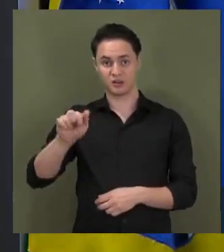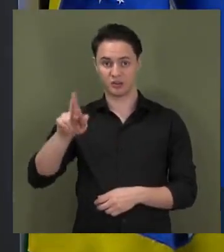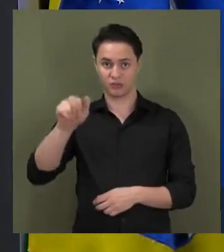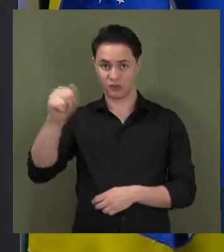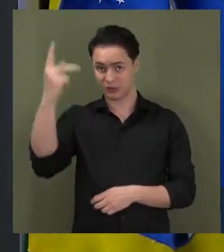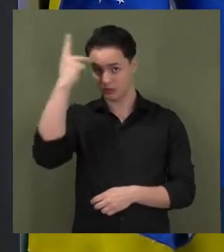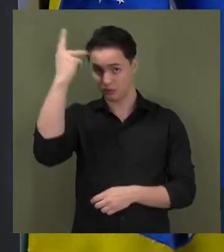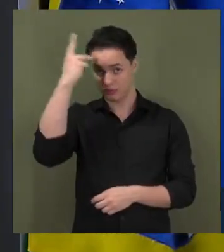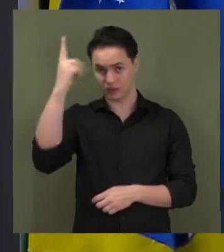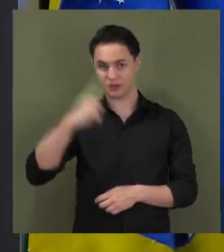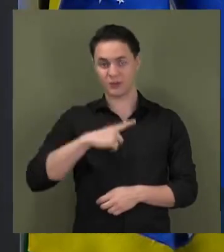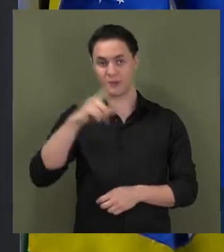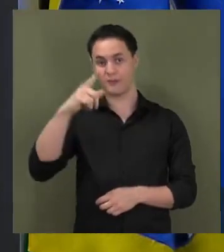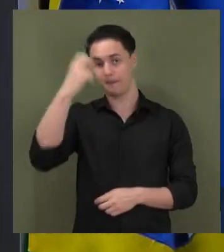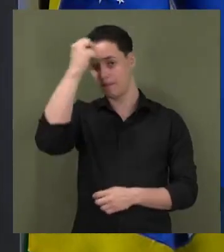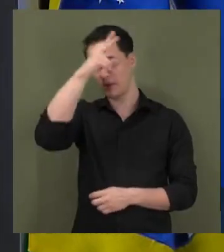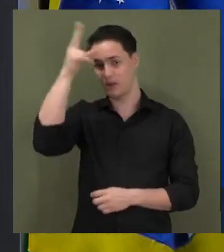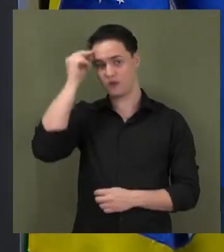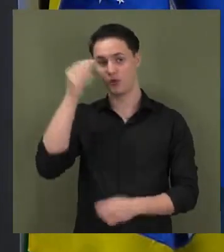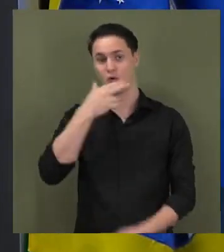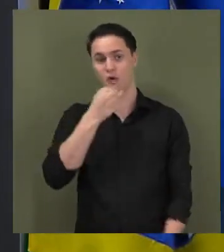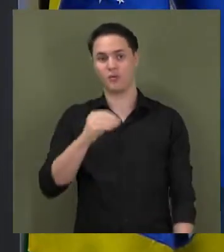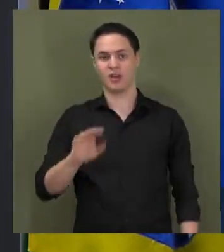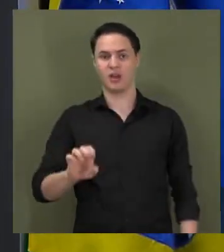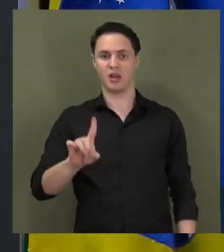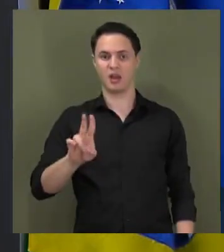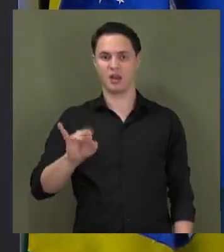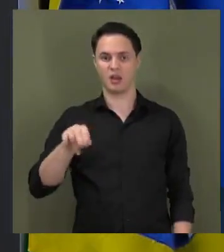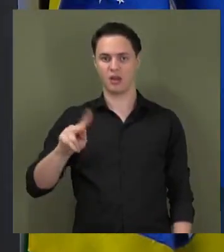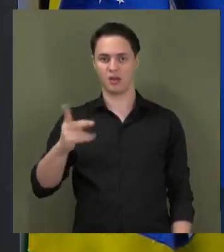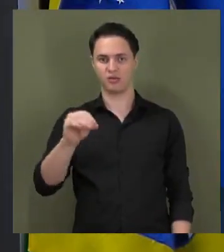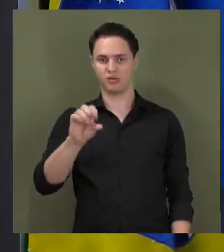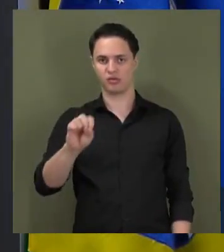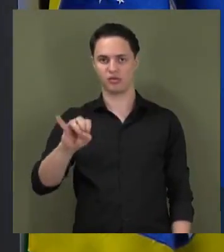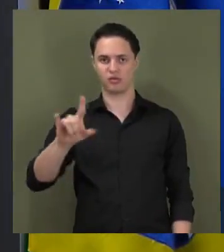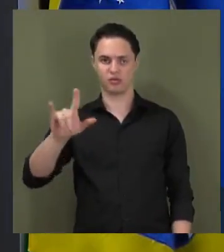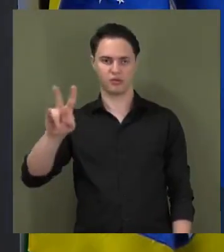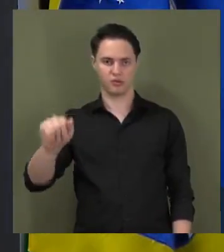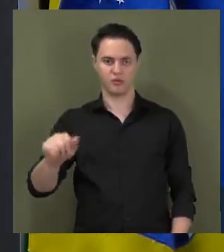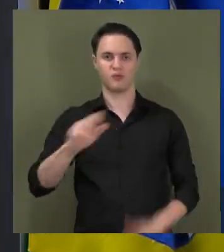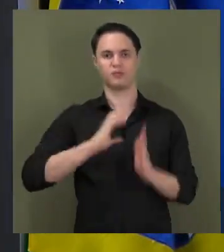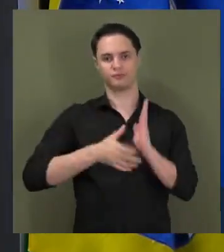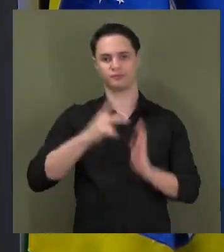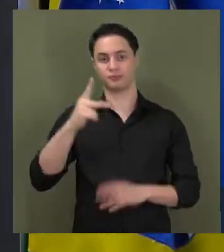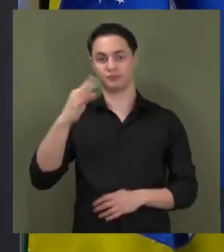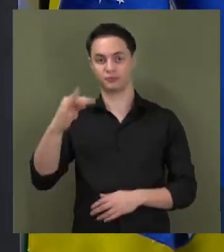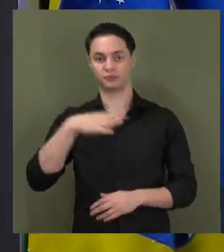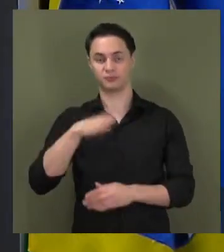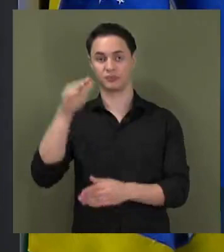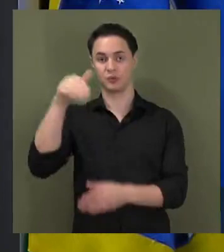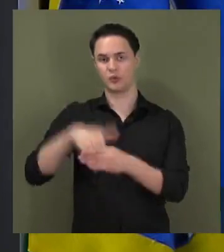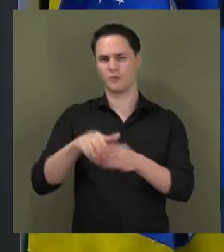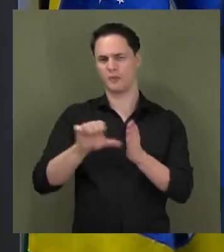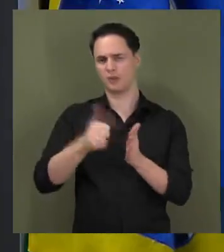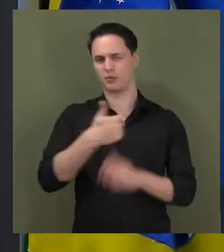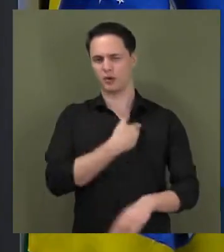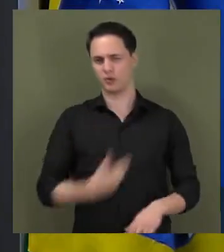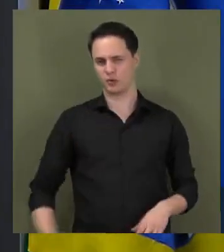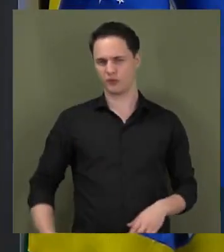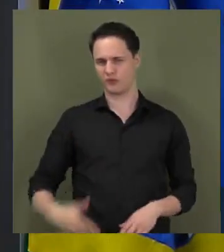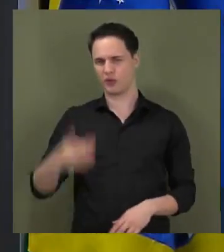que tem como prefeito Edinho Silva, do PT, que foi ministro no primeiro governo Lula. Olha as coisas